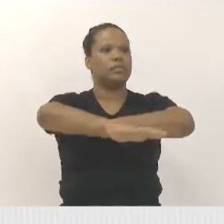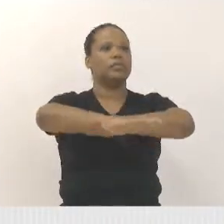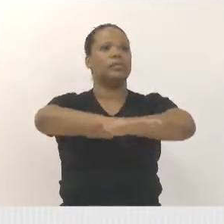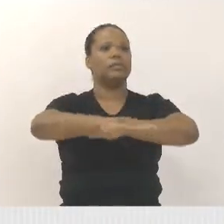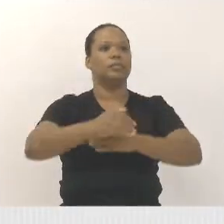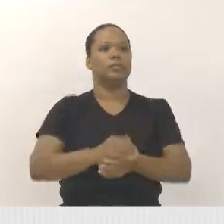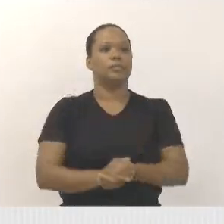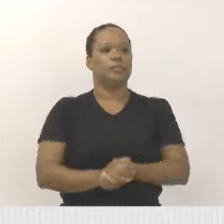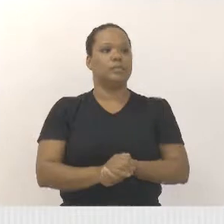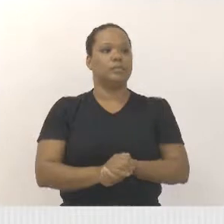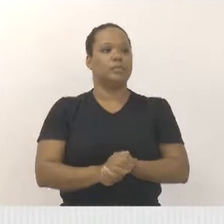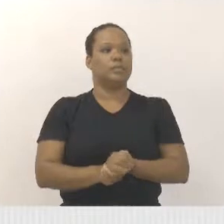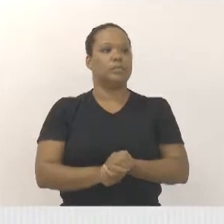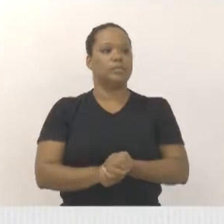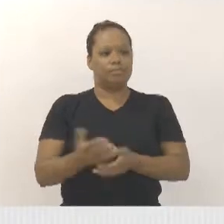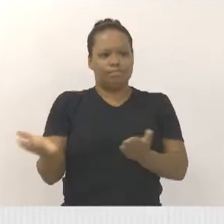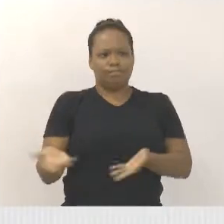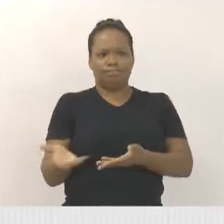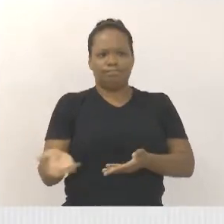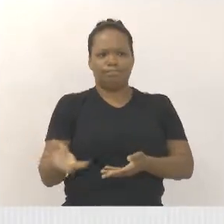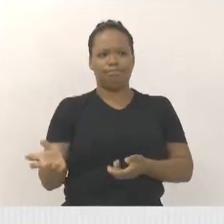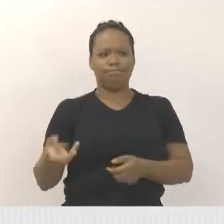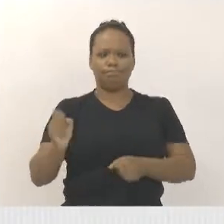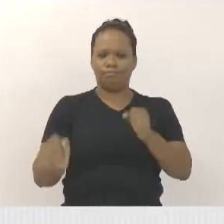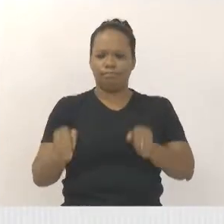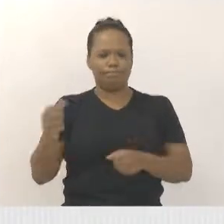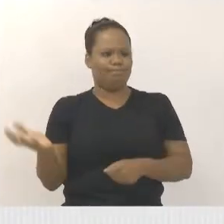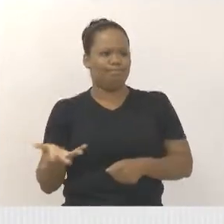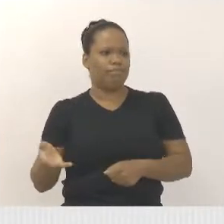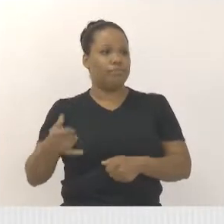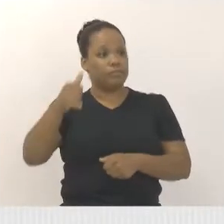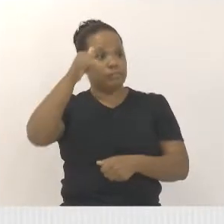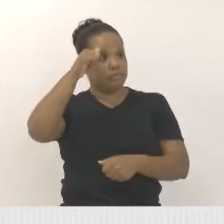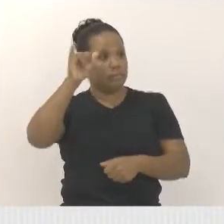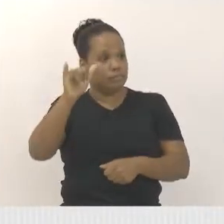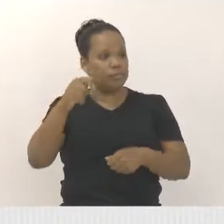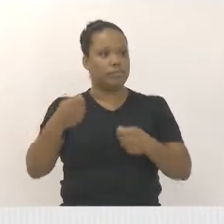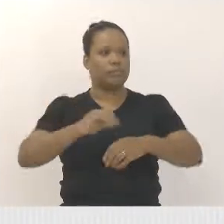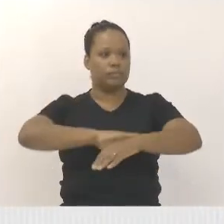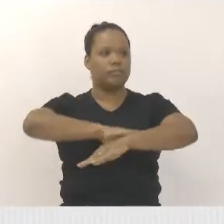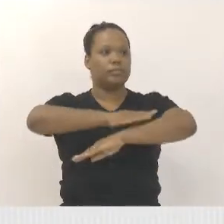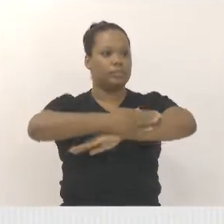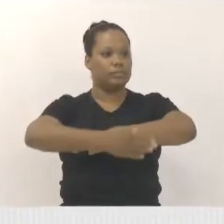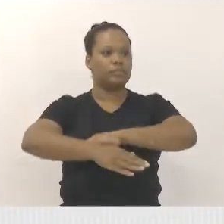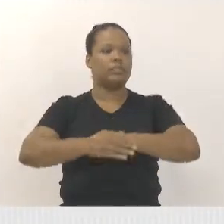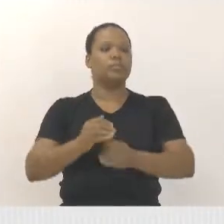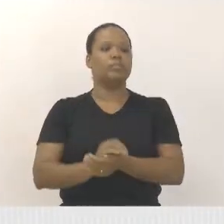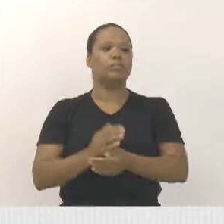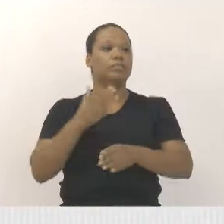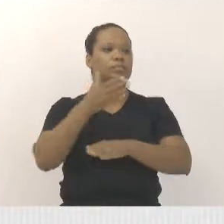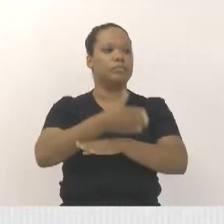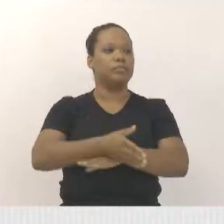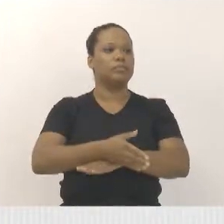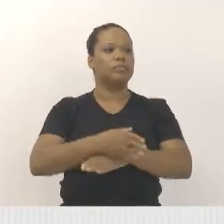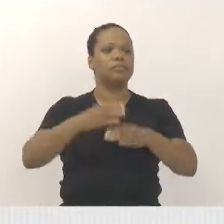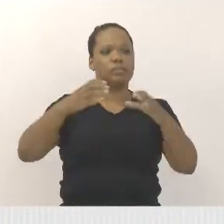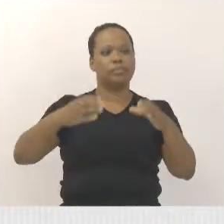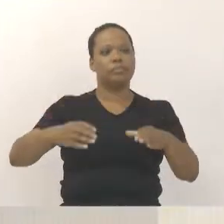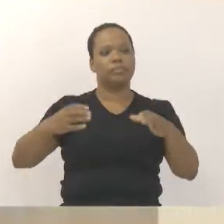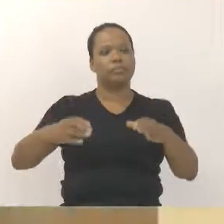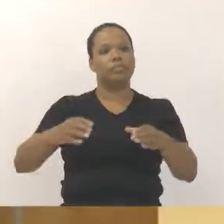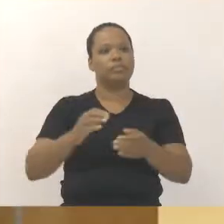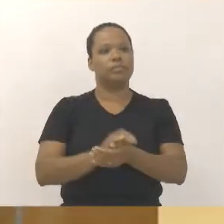e também para que o ônibus atenda melhor essa comunidade, ele adentrar o bairro em algumas ruas para deixar as pessoas